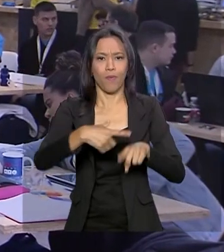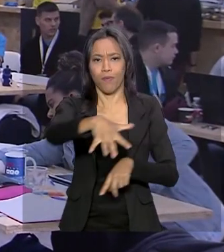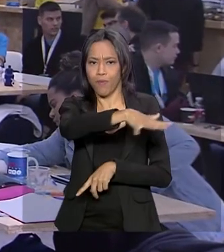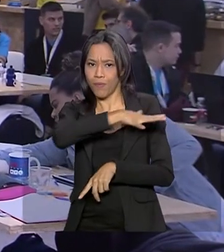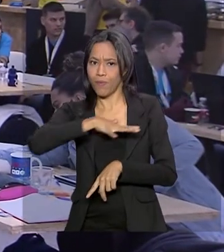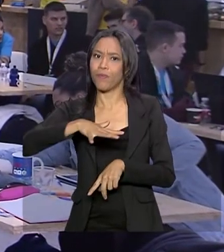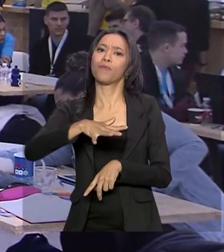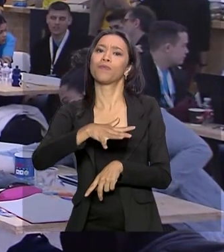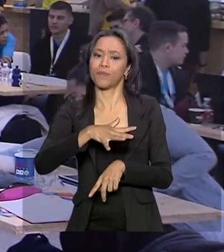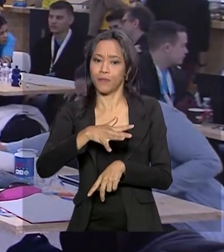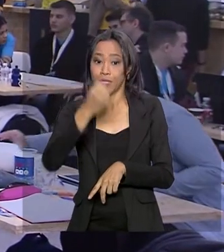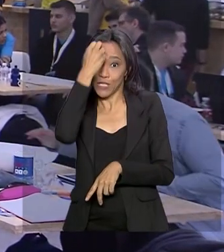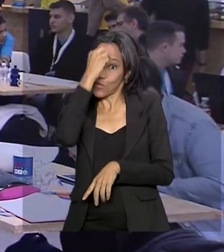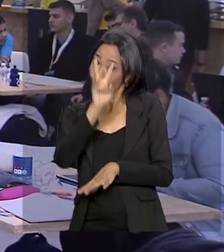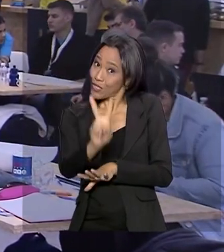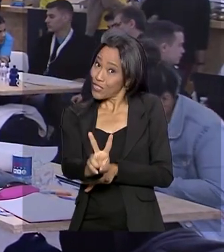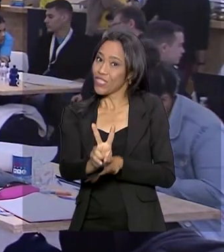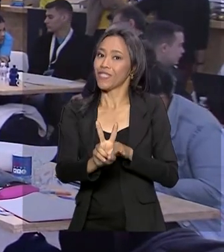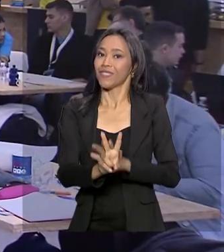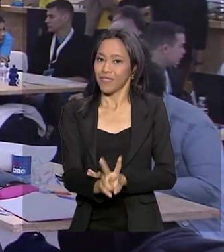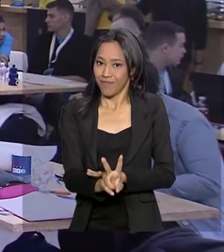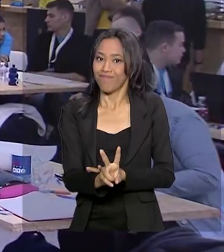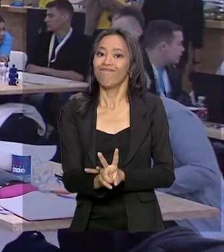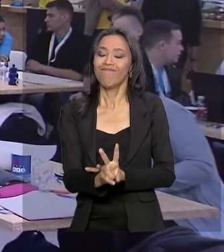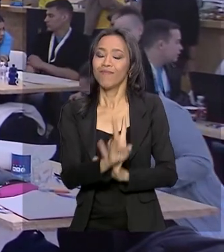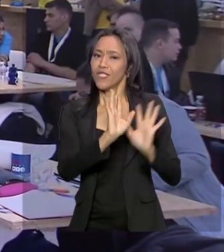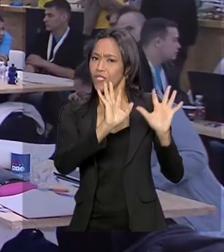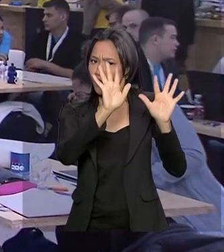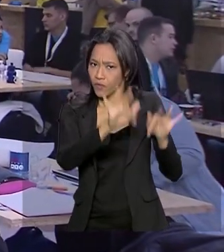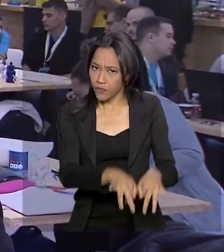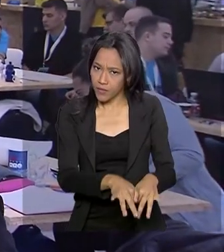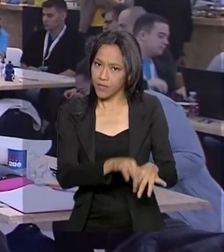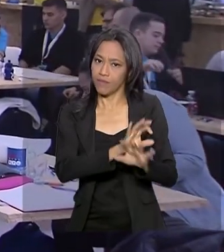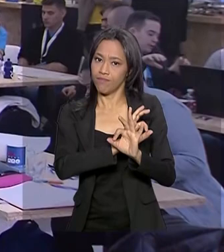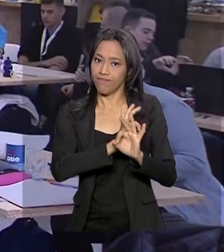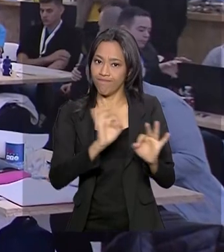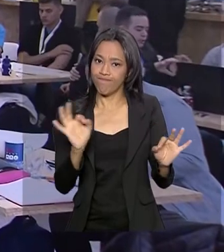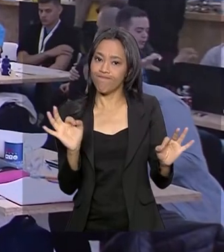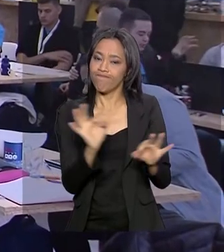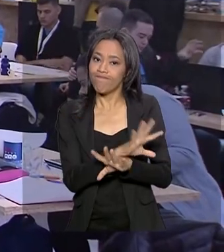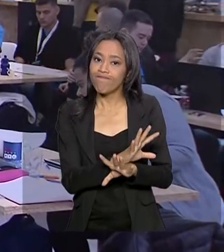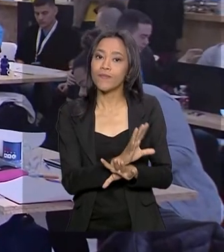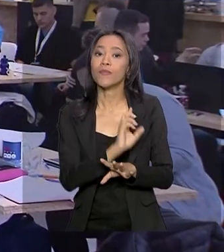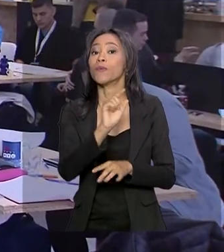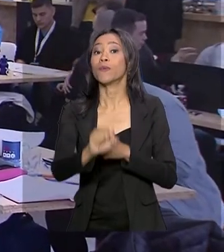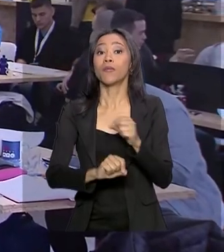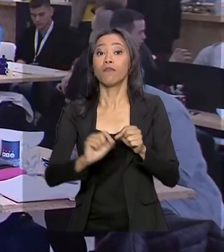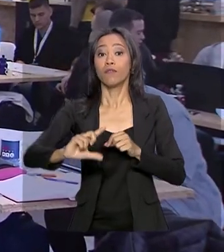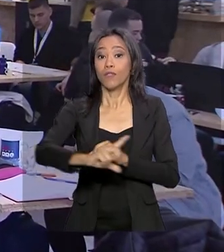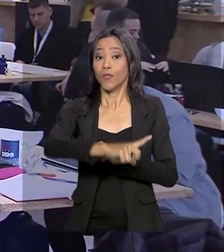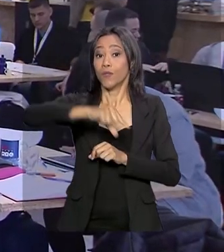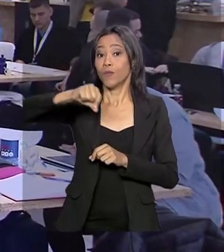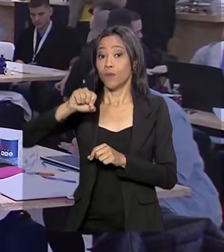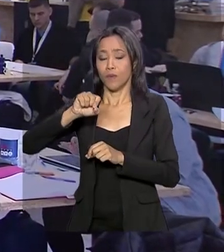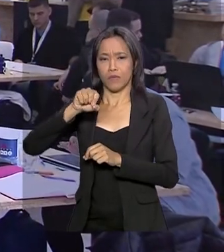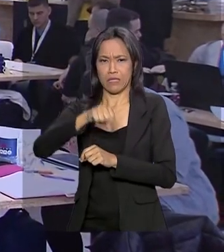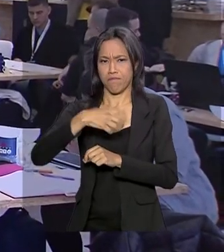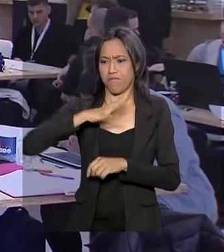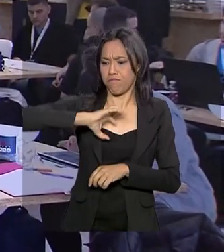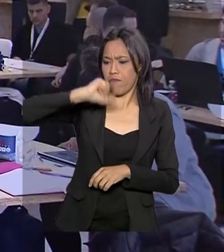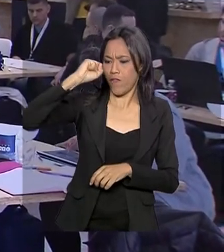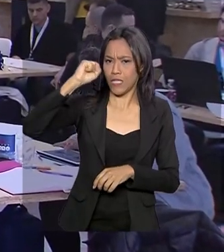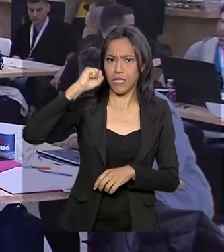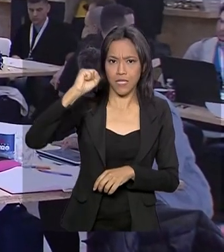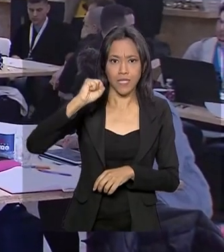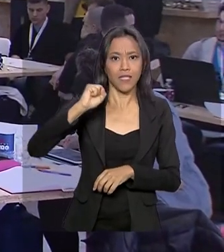durante esses dois dias, aliás, e ao final deste concurso a startup brasileira que vencer